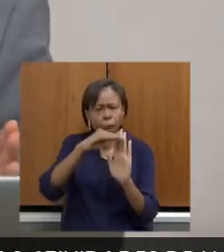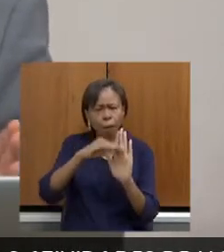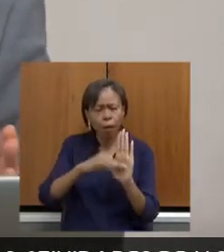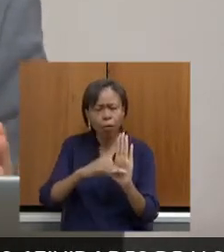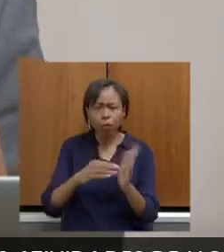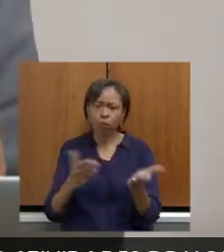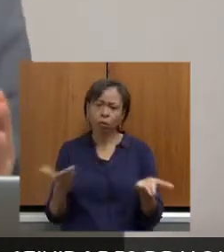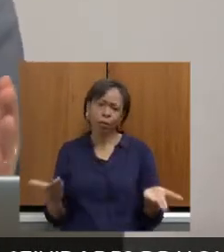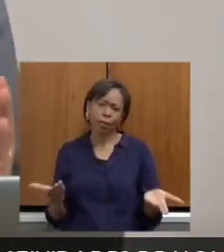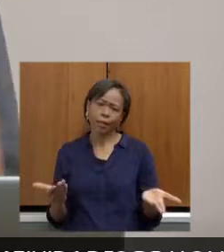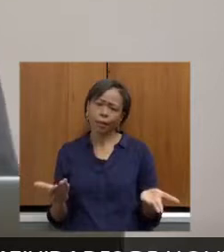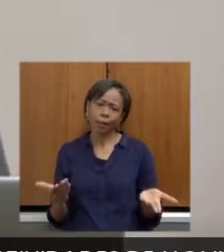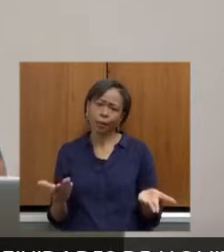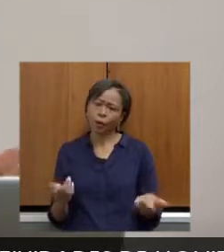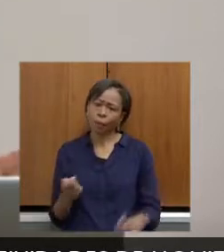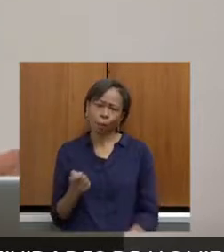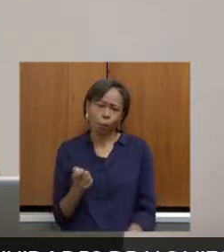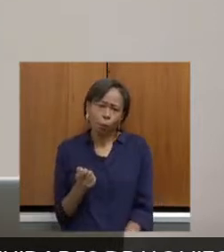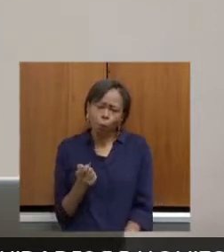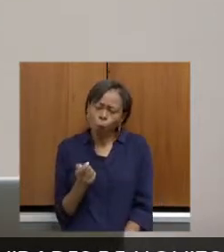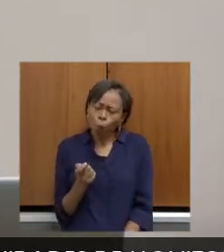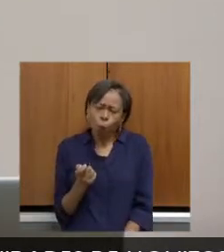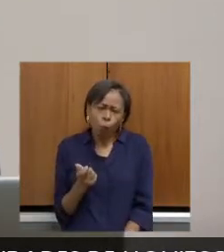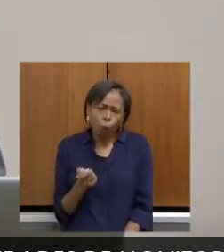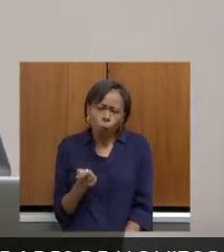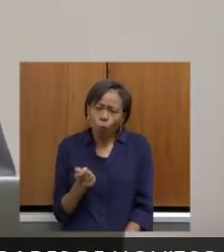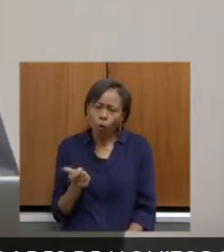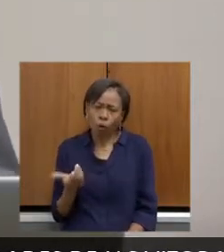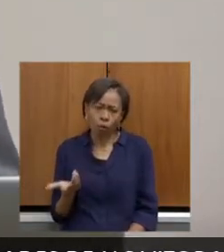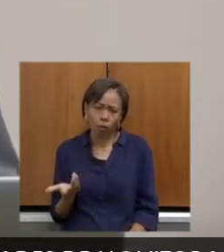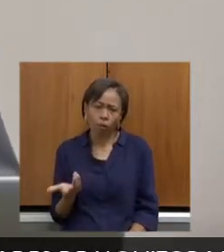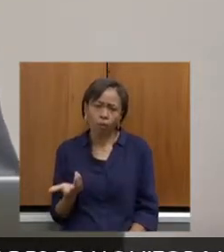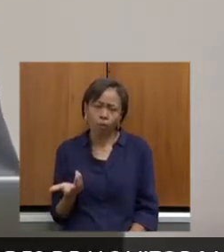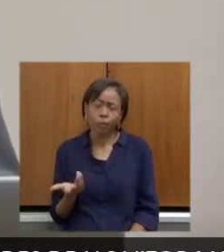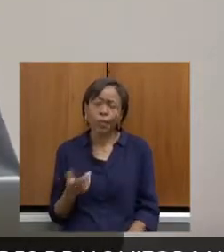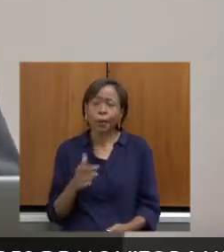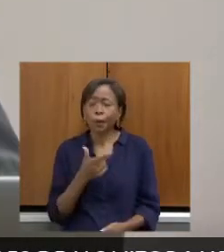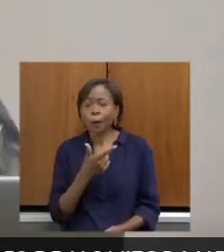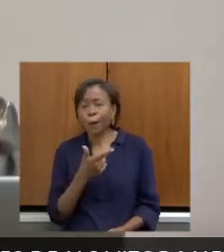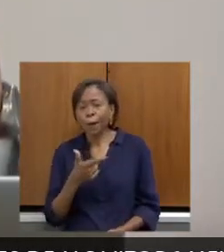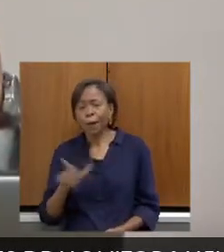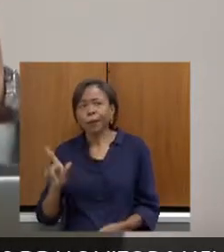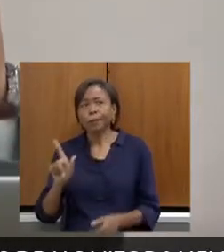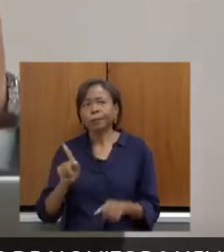zero, né, gente? É quase que irrisório isso. Outro fator,